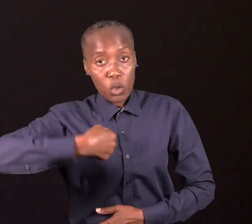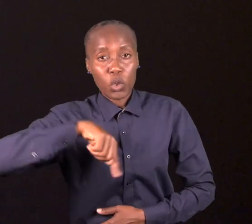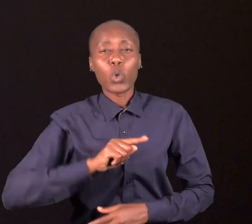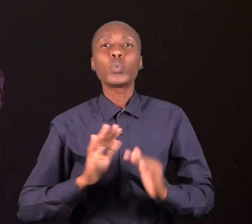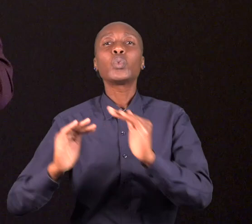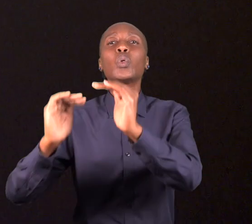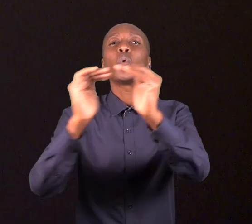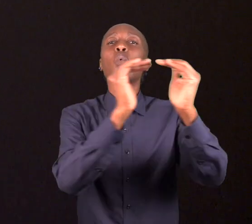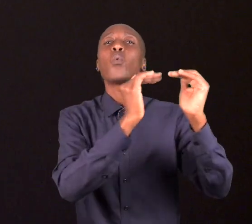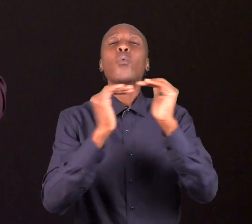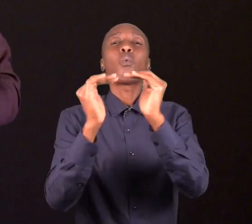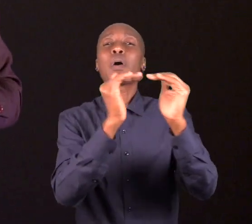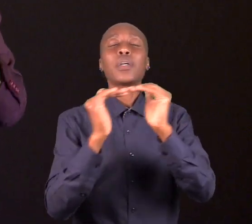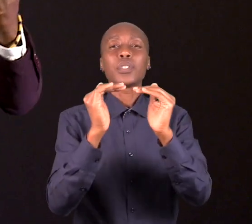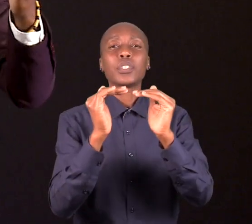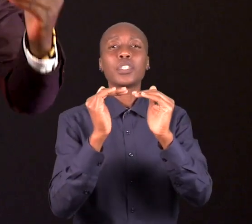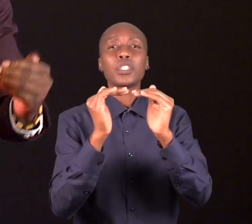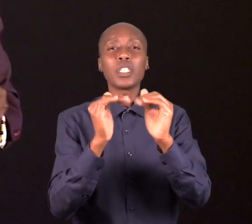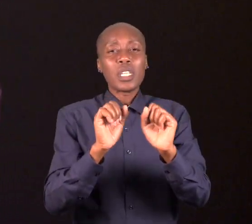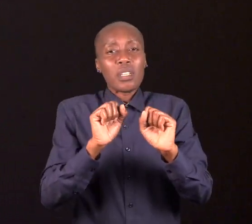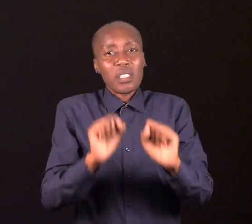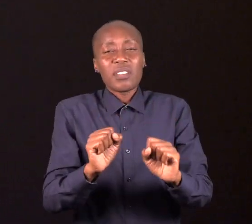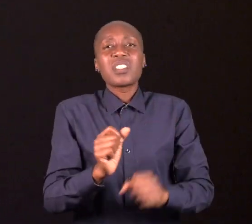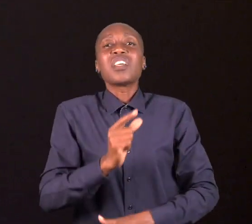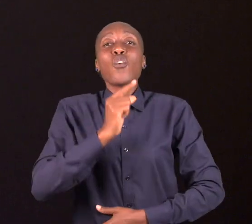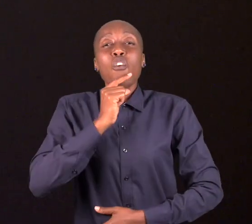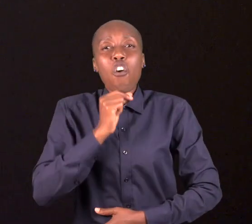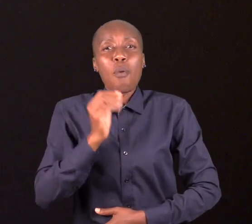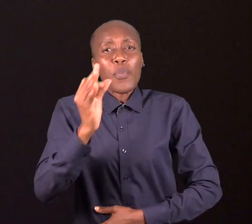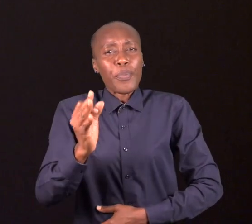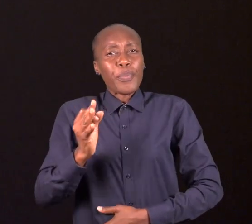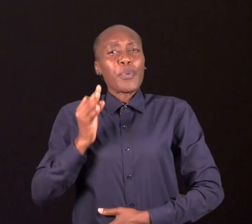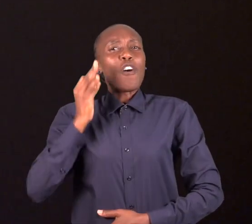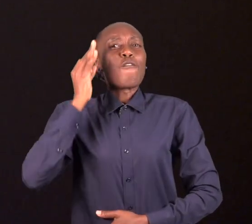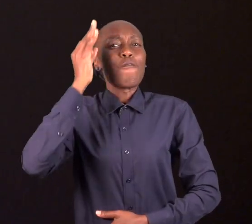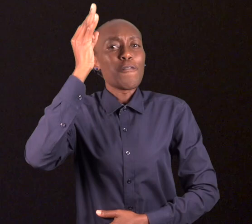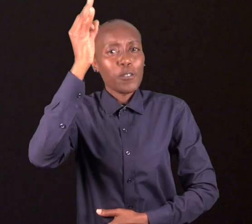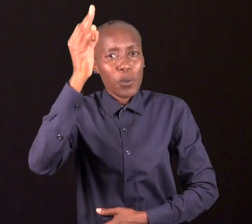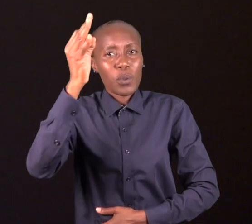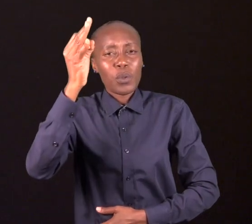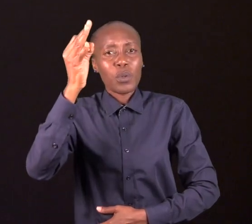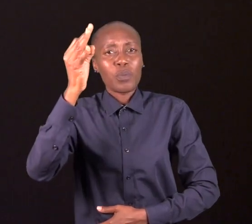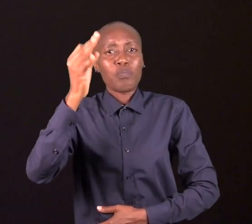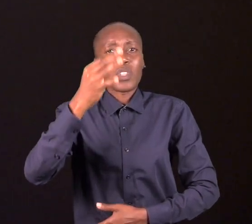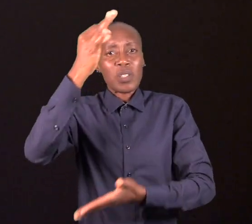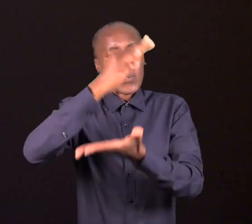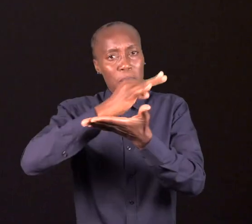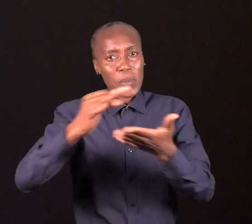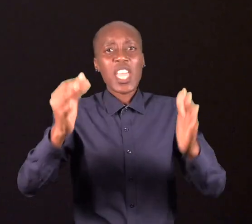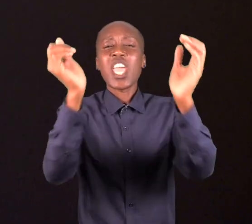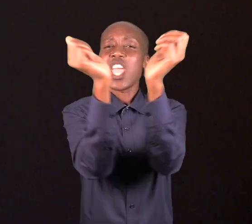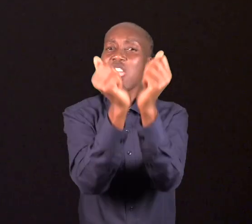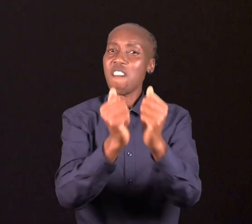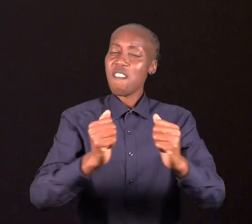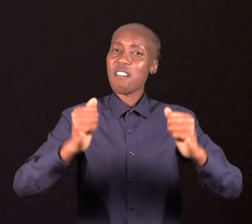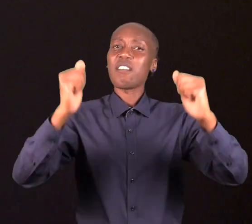iguais. Assim, estaremos a acomodar as masculinidades positivas rumo a uma comunidade